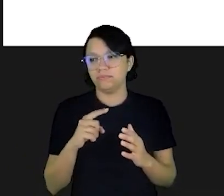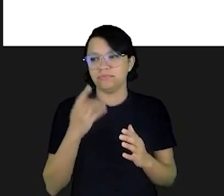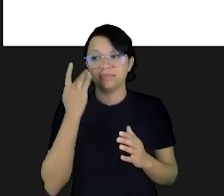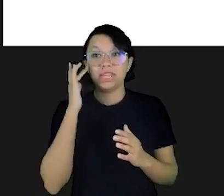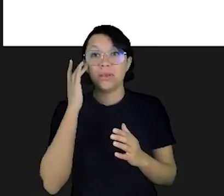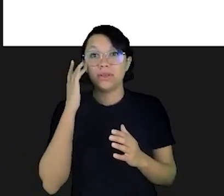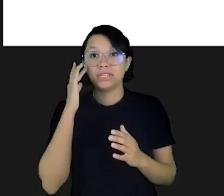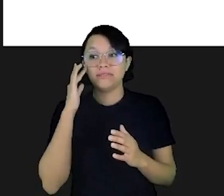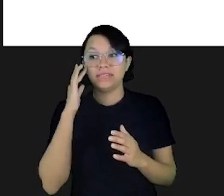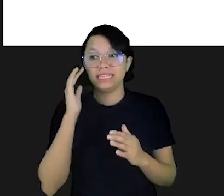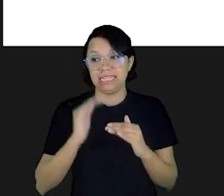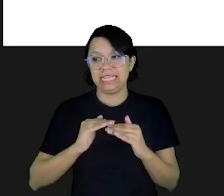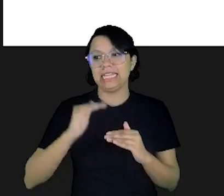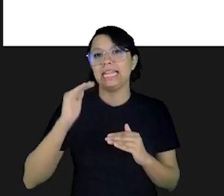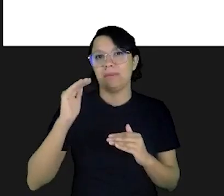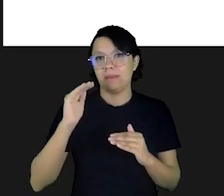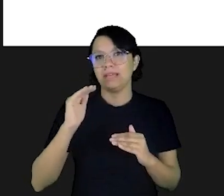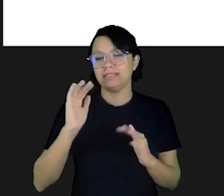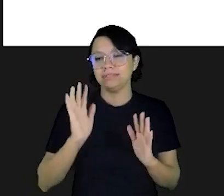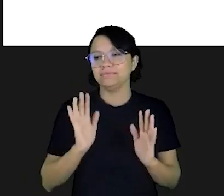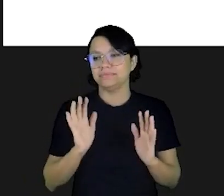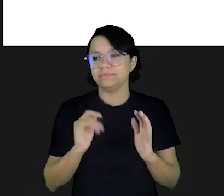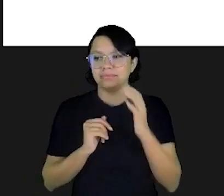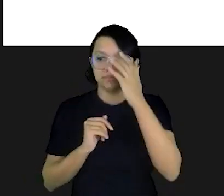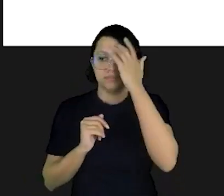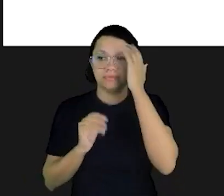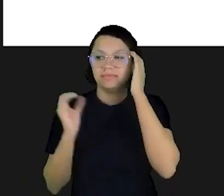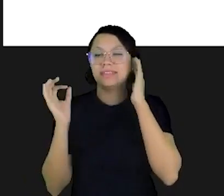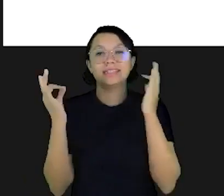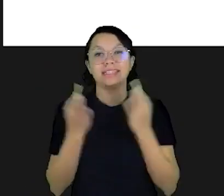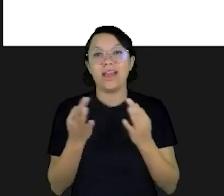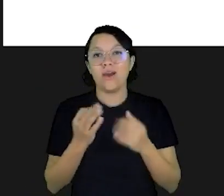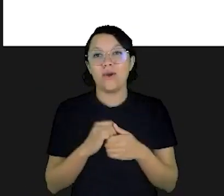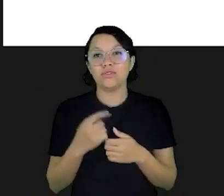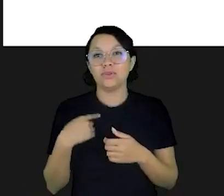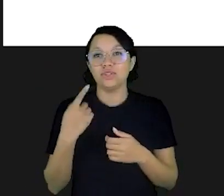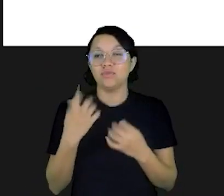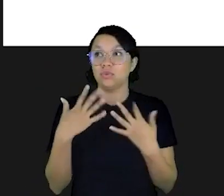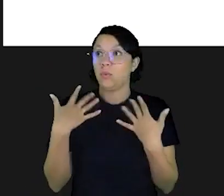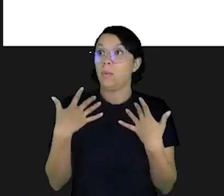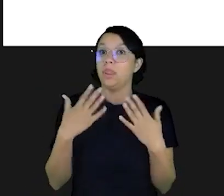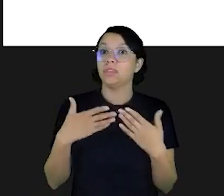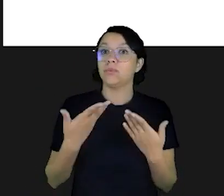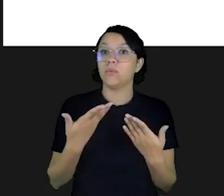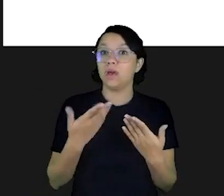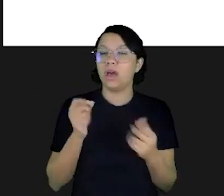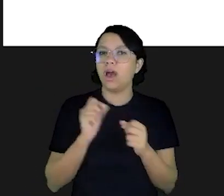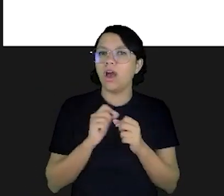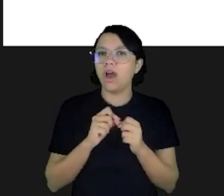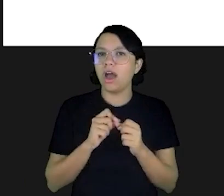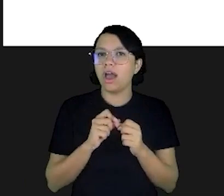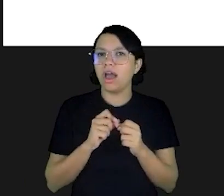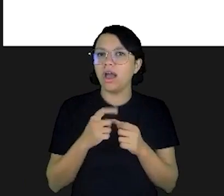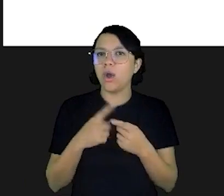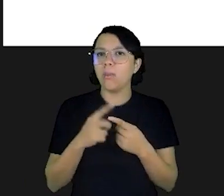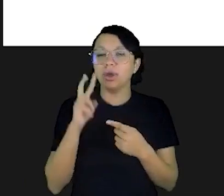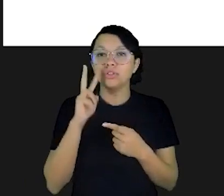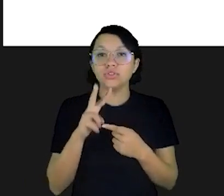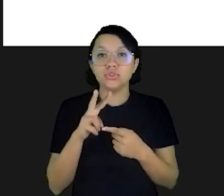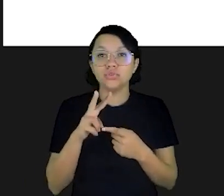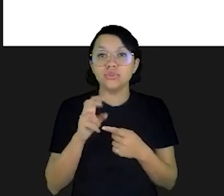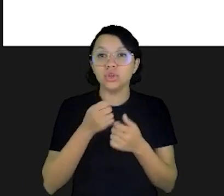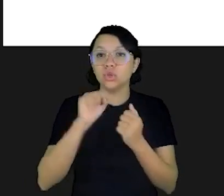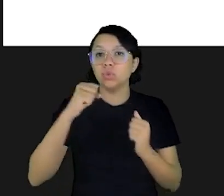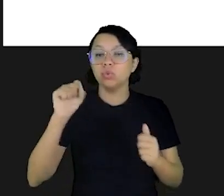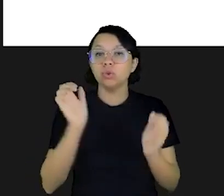Eu achava que ia dar mais. É, tá certo. Tá ótimo. O que a gente fica surpreso quando a gente faz isso aqui, é que a gente vê que